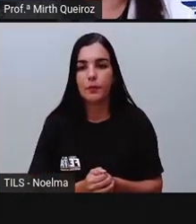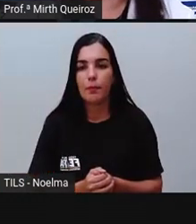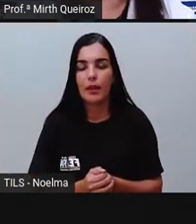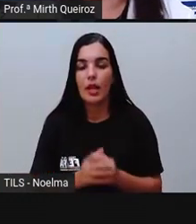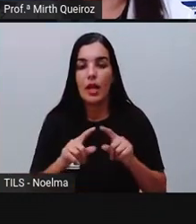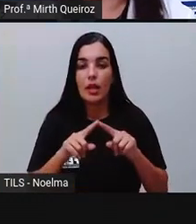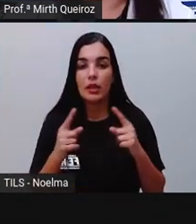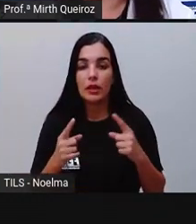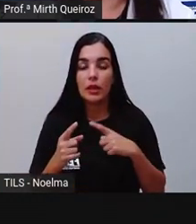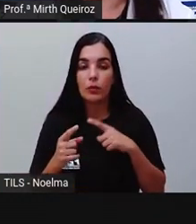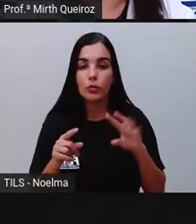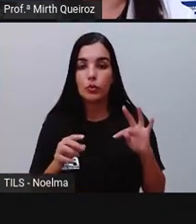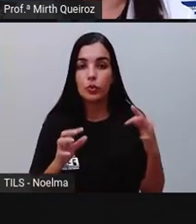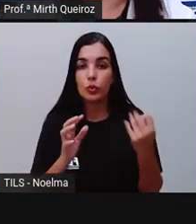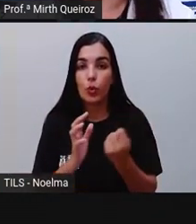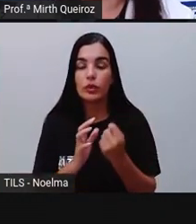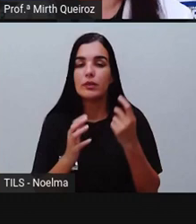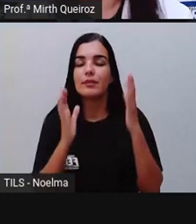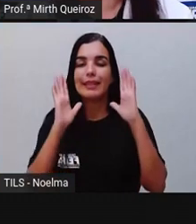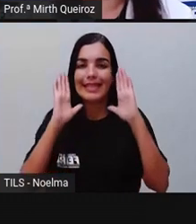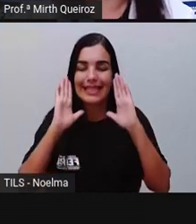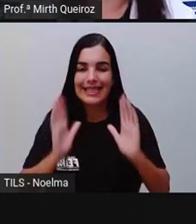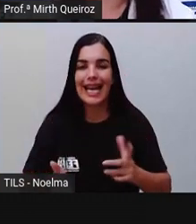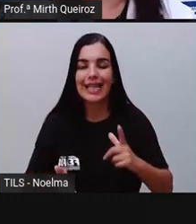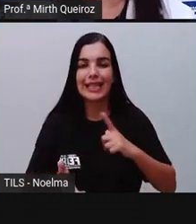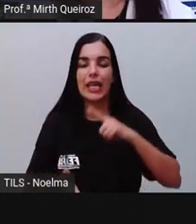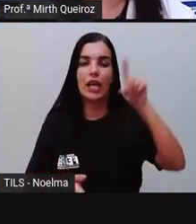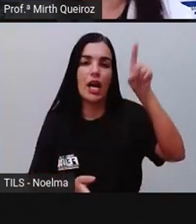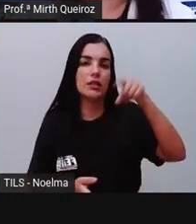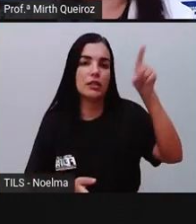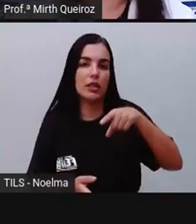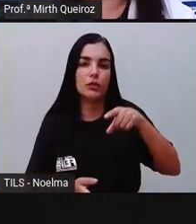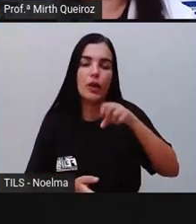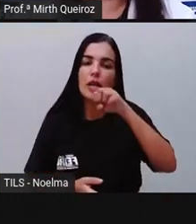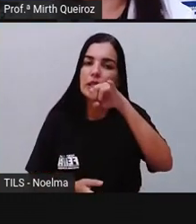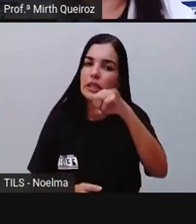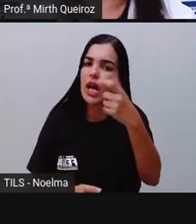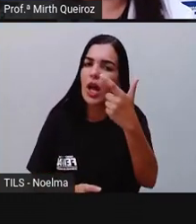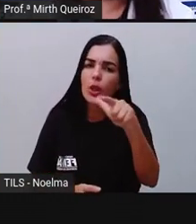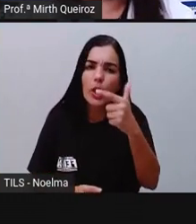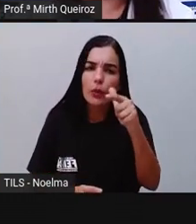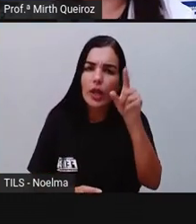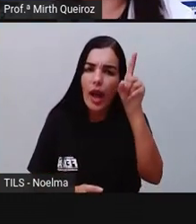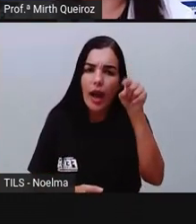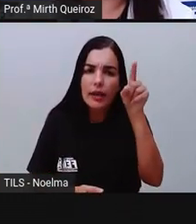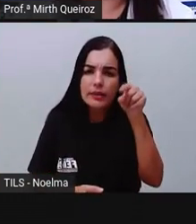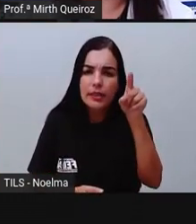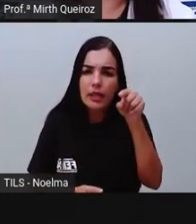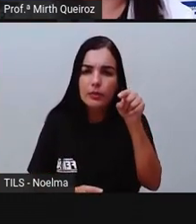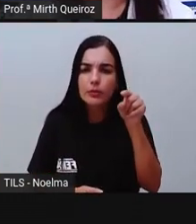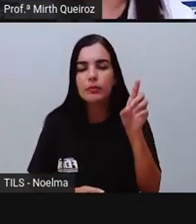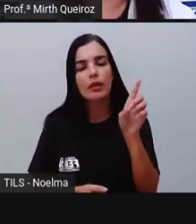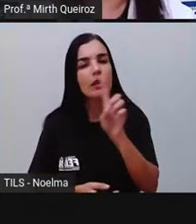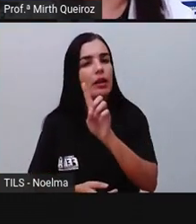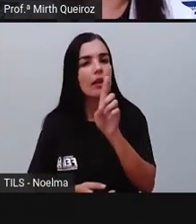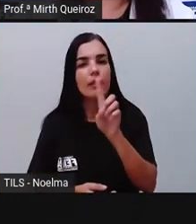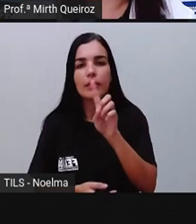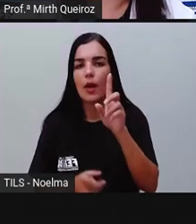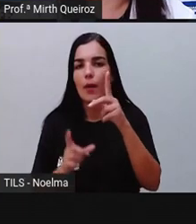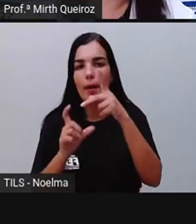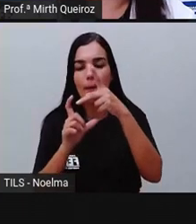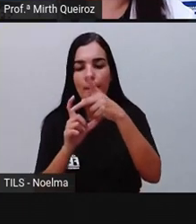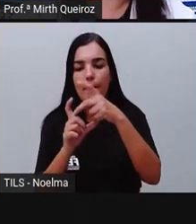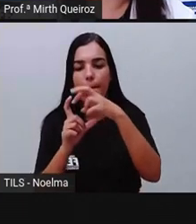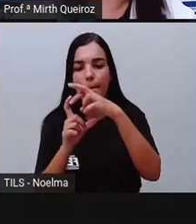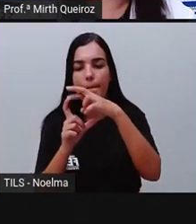todas as proparoxítonas, elas vão estar acentuadas. Se a palavra não apresenta acento, então, na